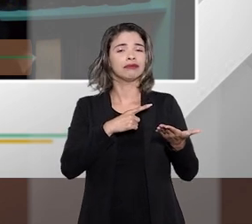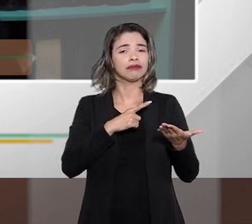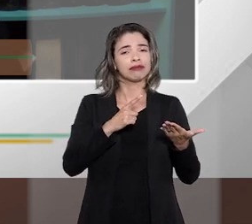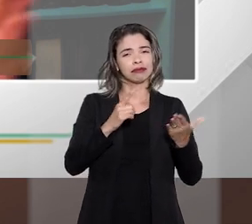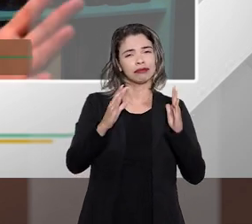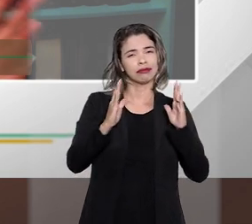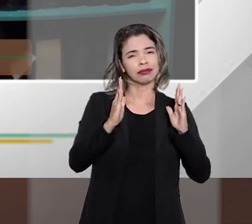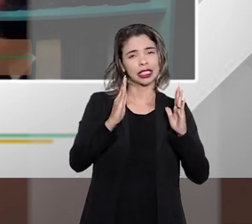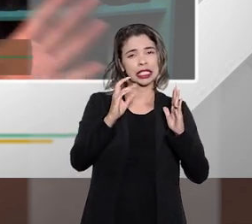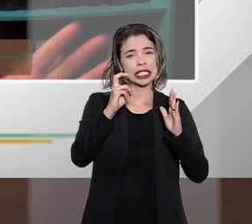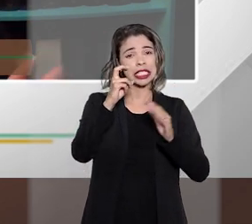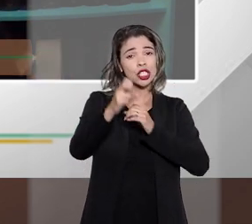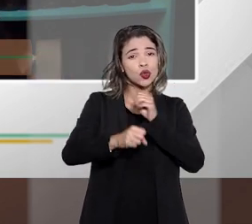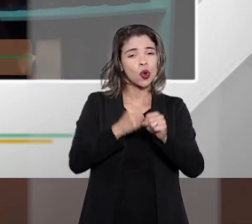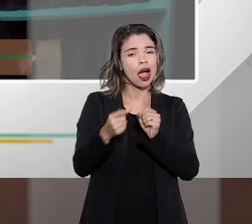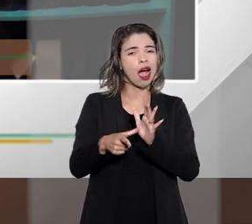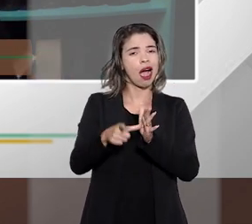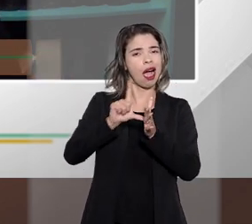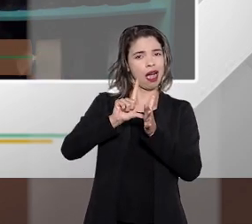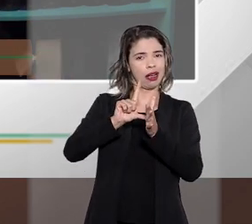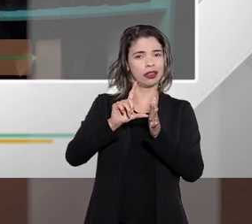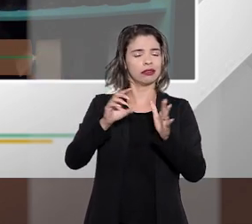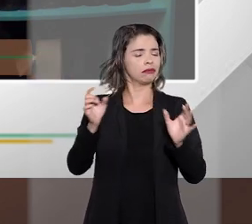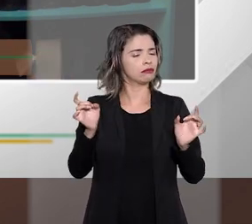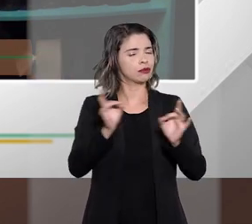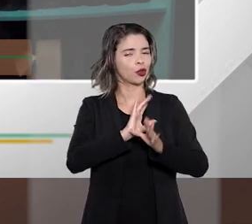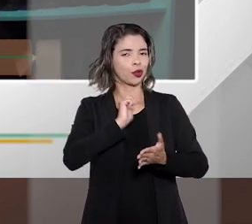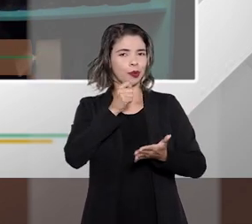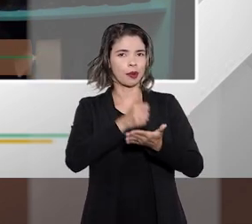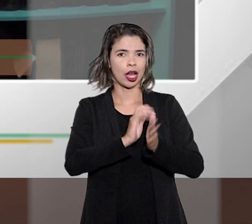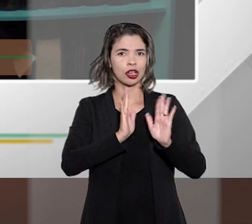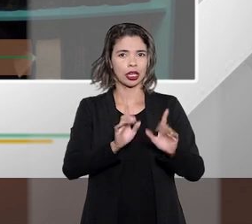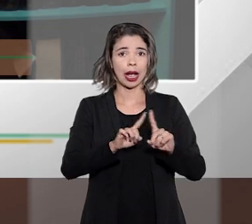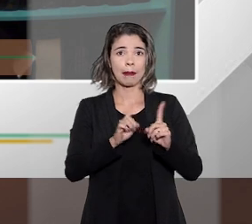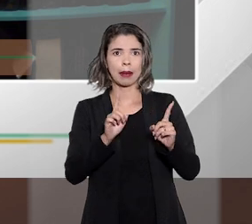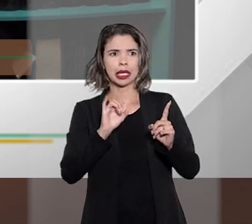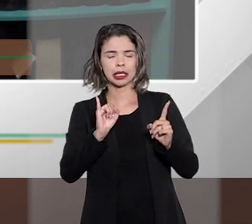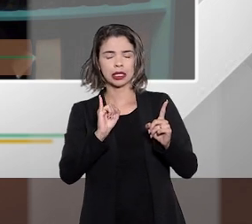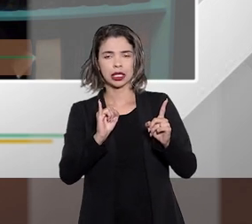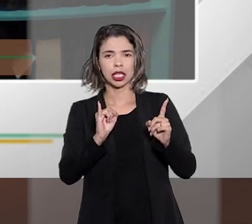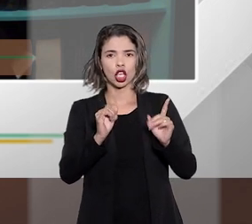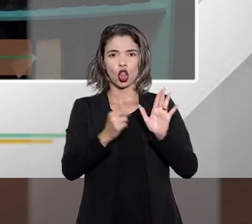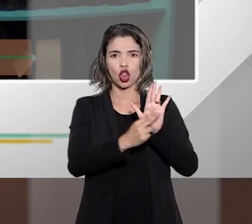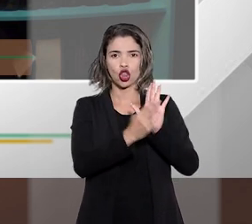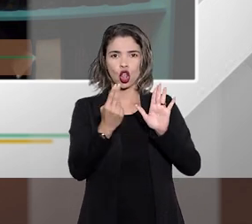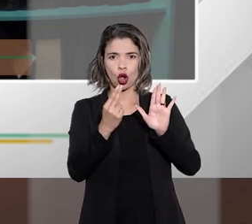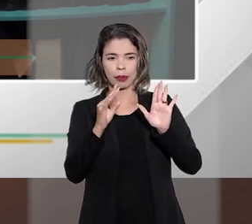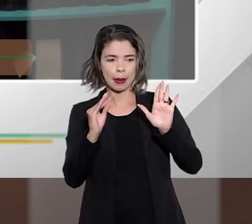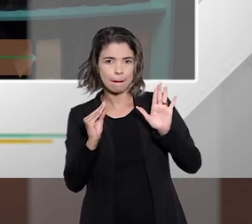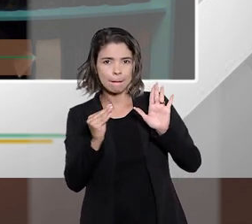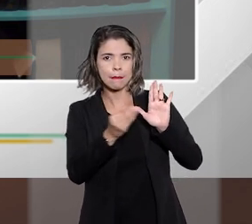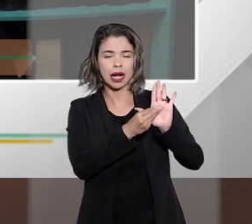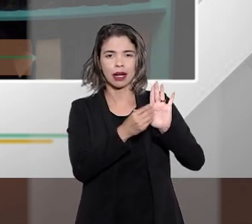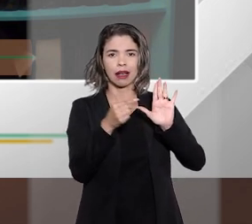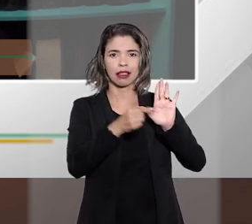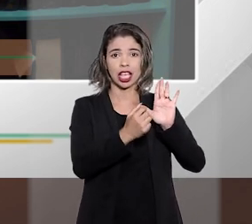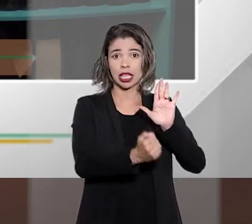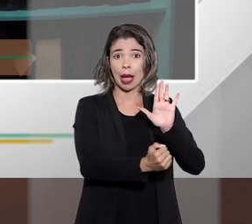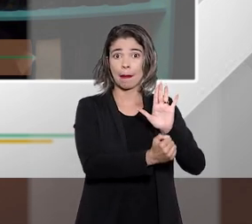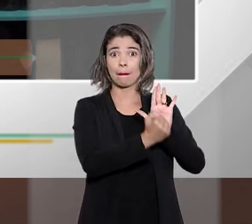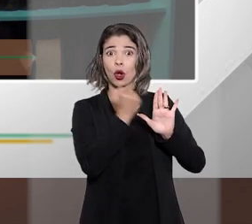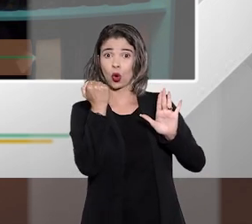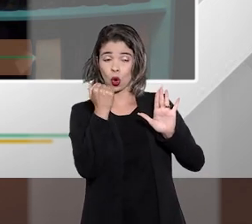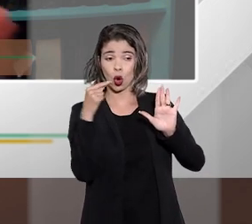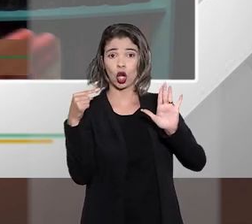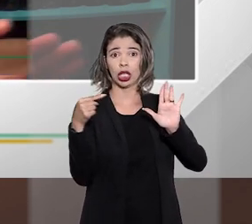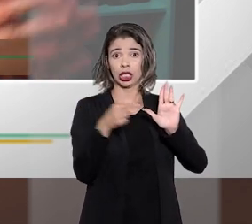mas assim são coisas independentes ou seja o fato de desaparecer a a a